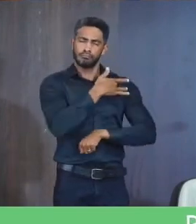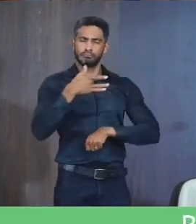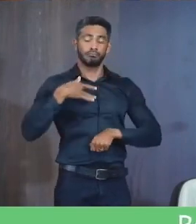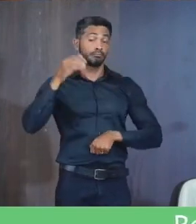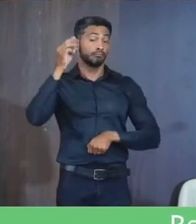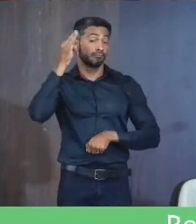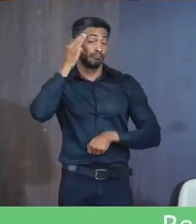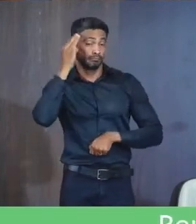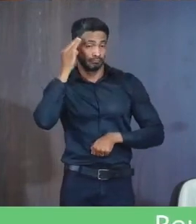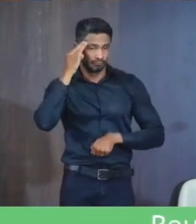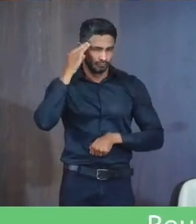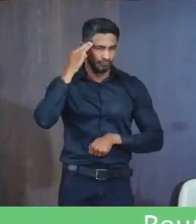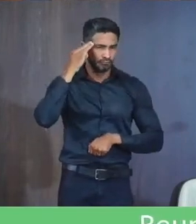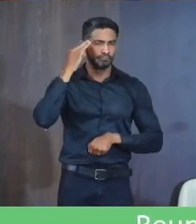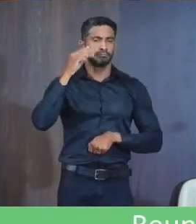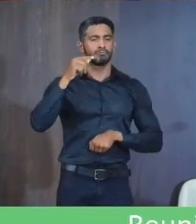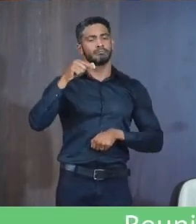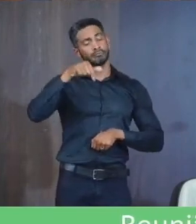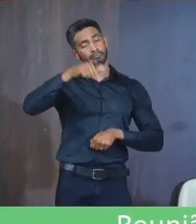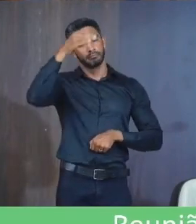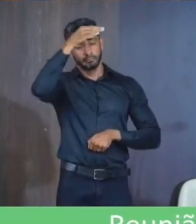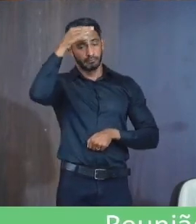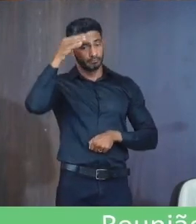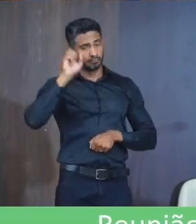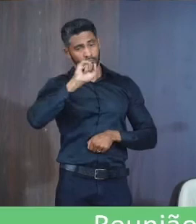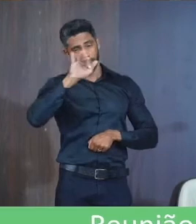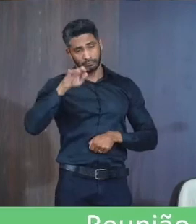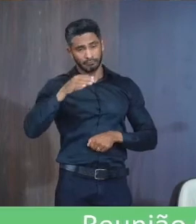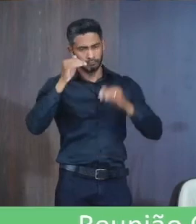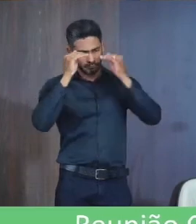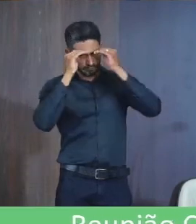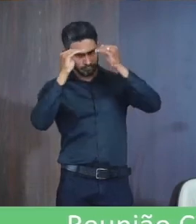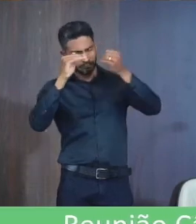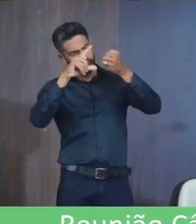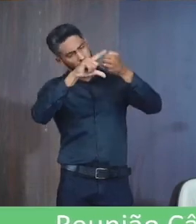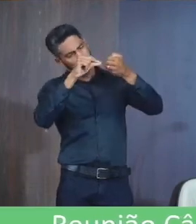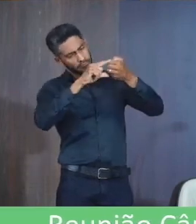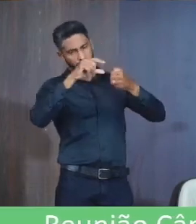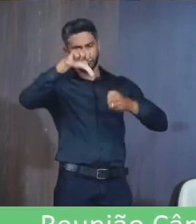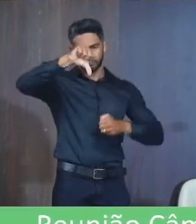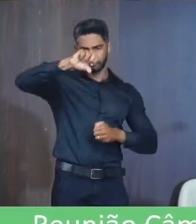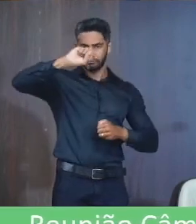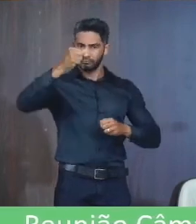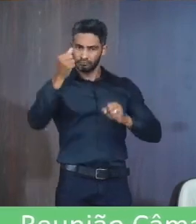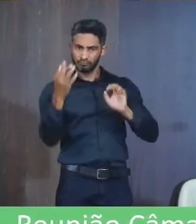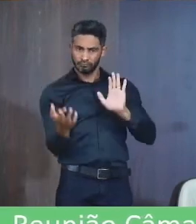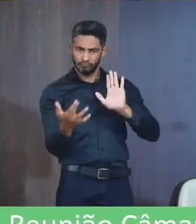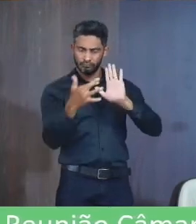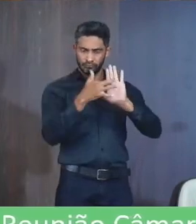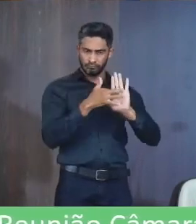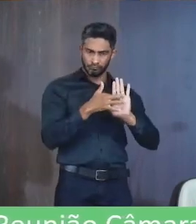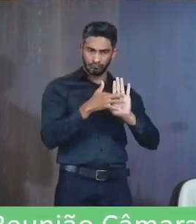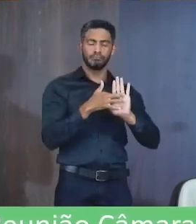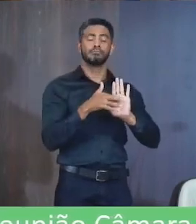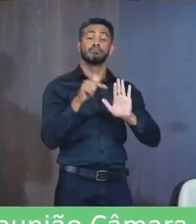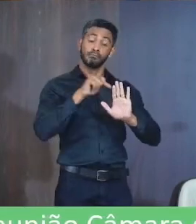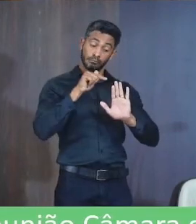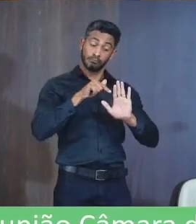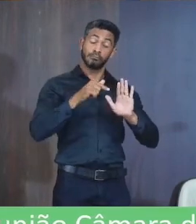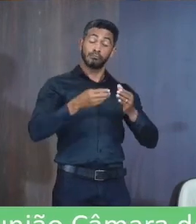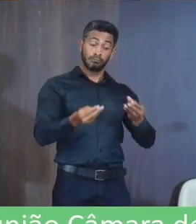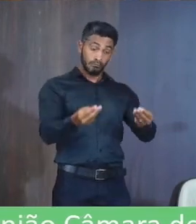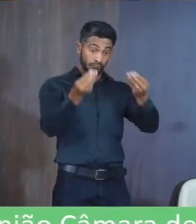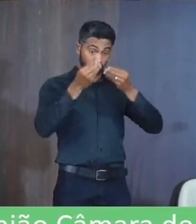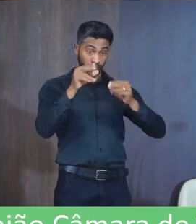No âmbito Da Câmara Municipal De Janaúba Em atendimento Ao artigo 98 Do regimento interno Desta casa Veio o mesmo